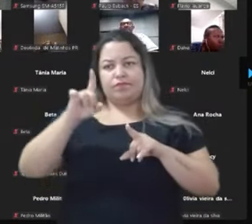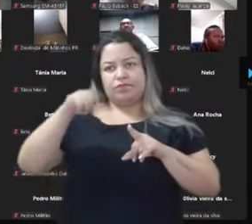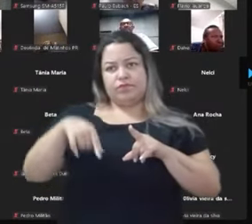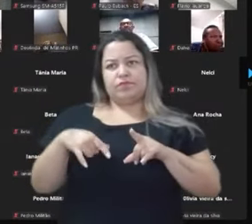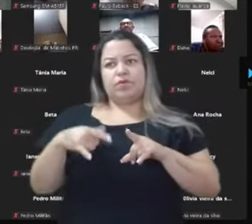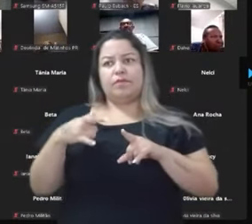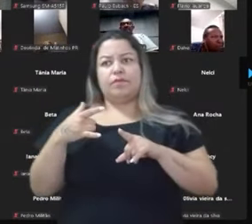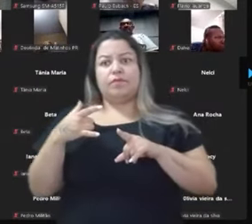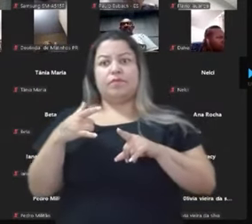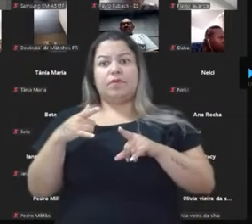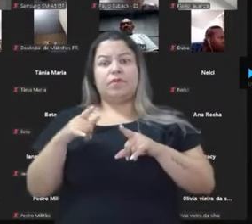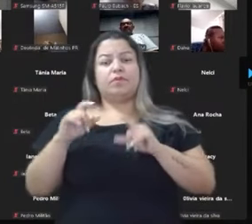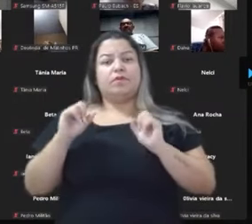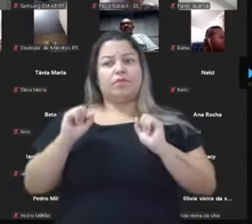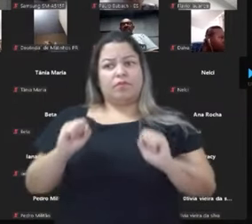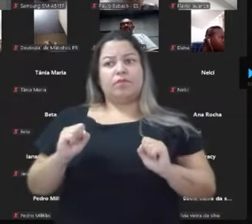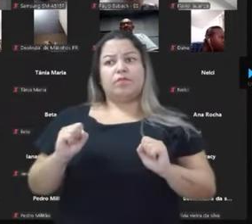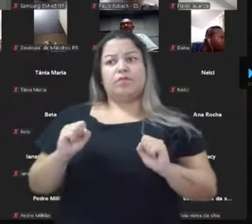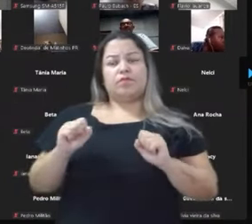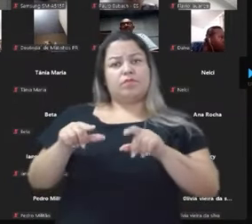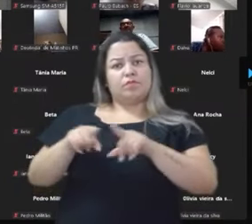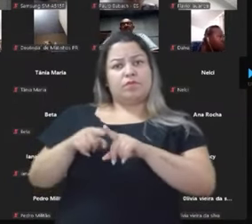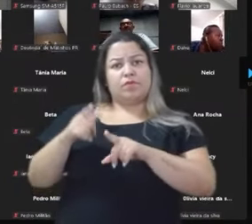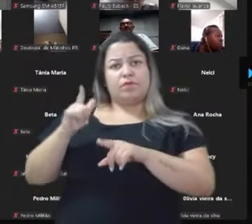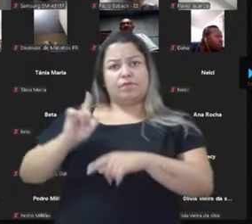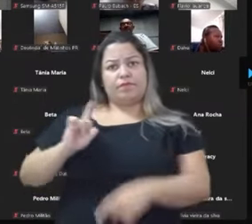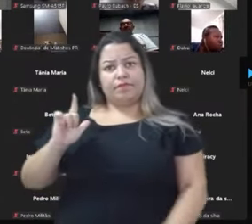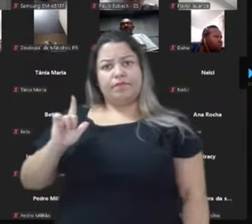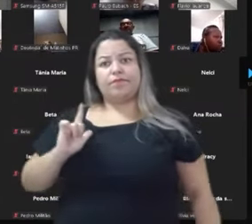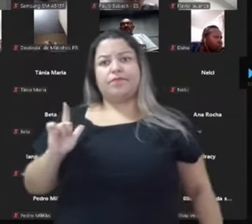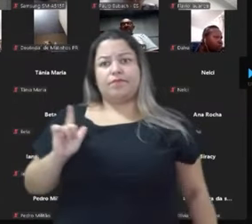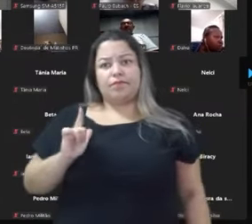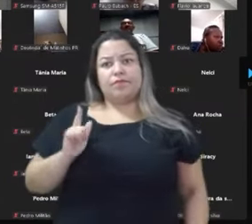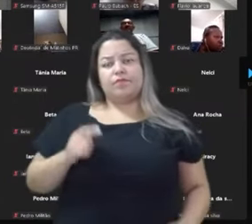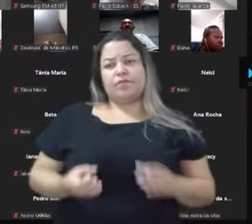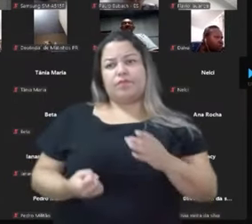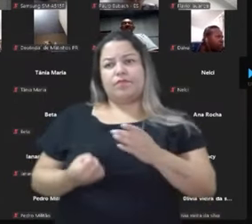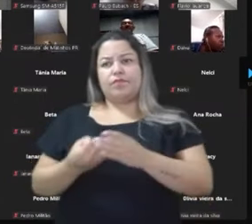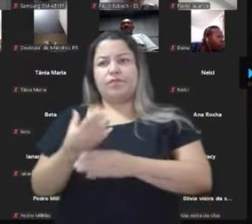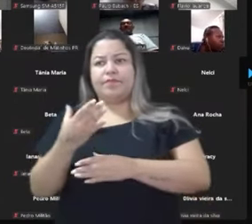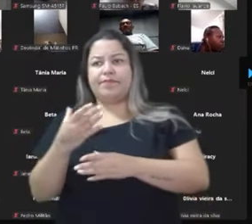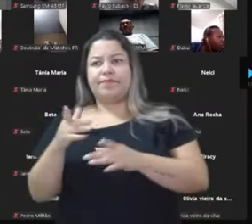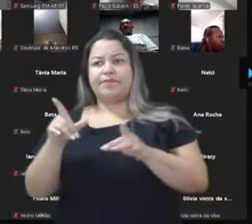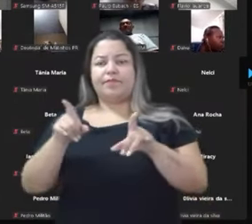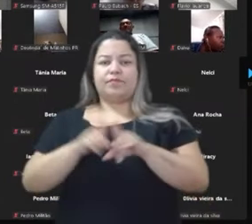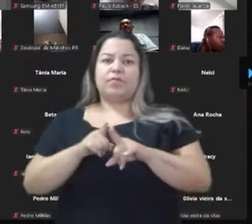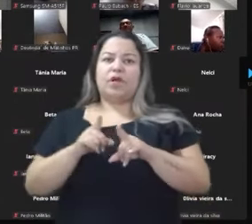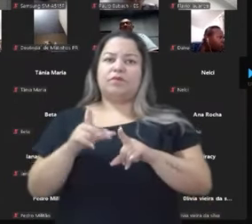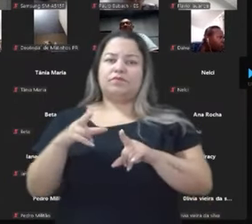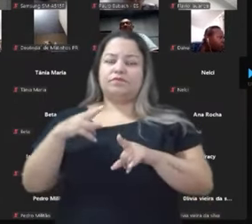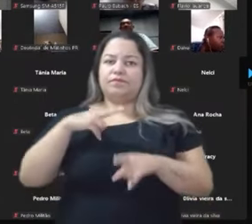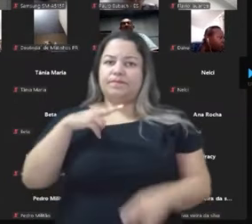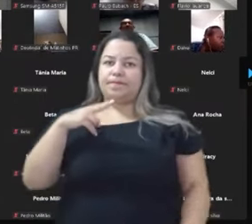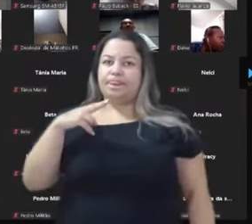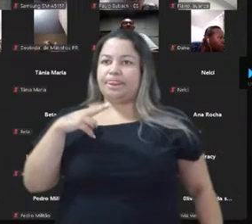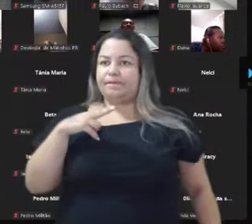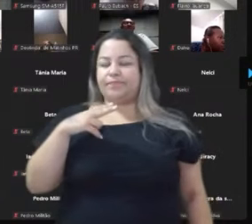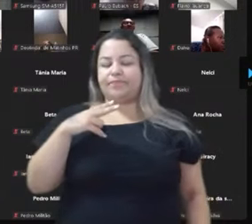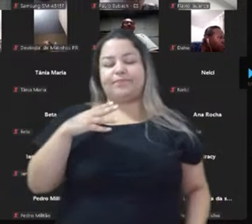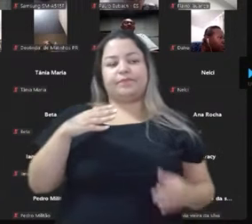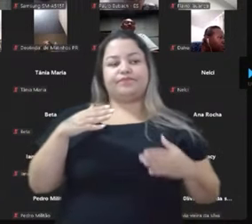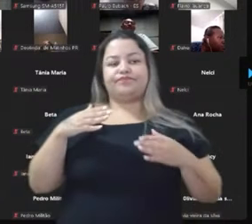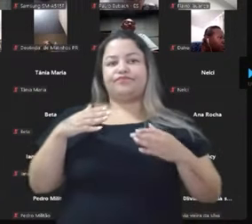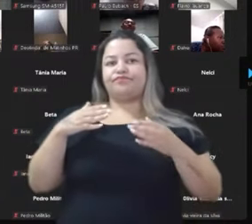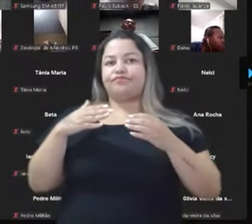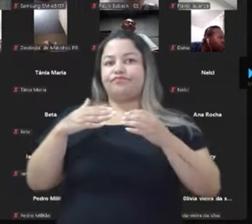influenciadoras. E os que não podem, podem sempre, quem tiver tempo, obviamente, criar uma conta anônima e como falou aqui há pouco